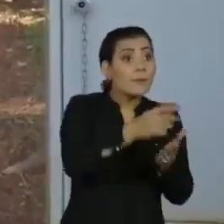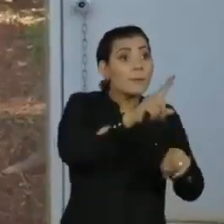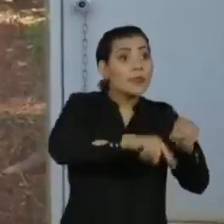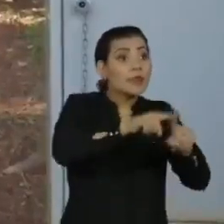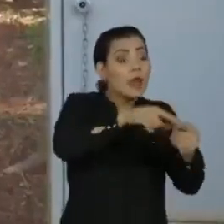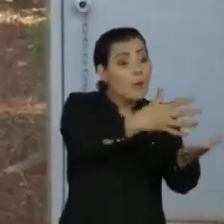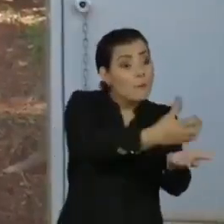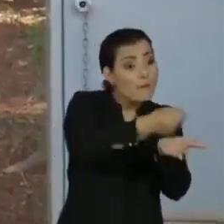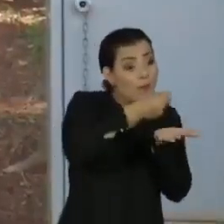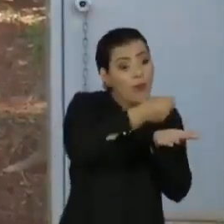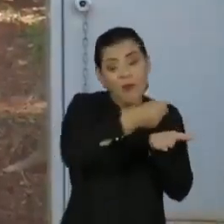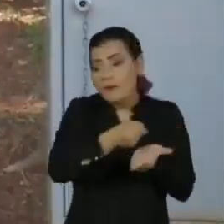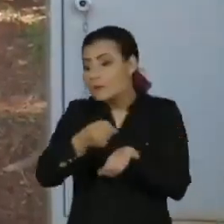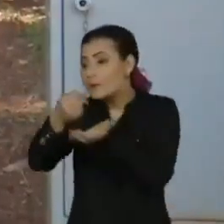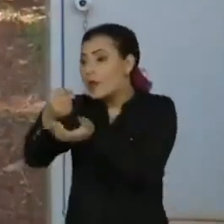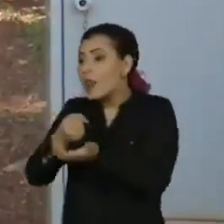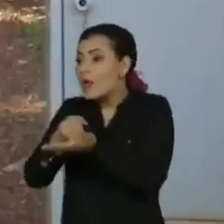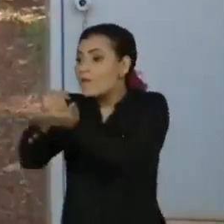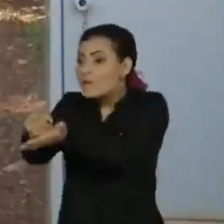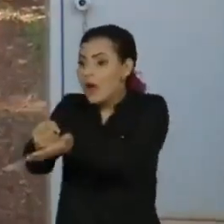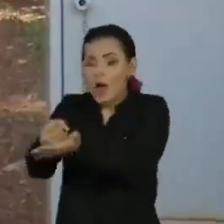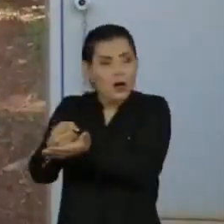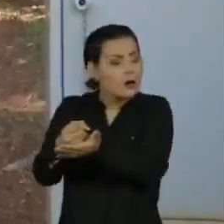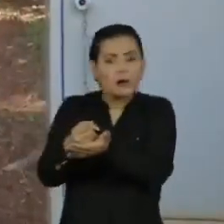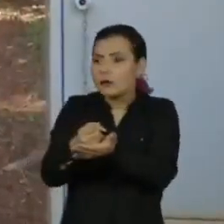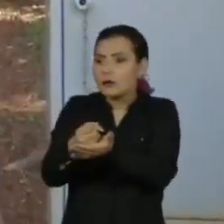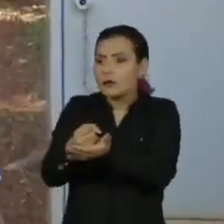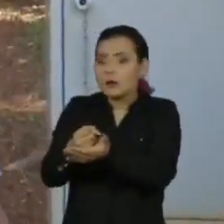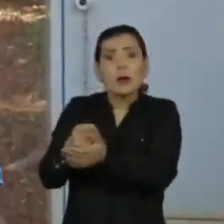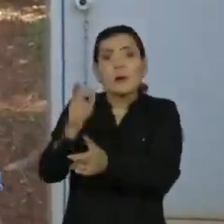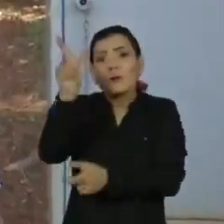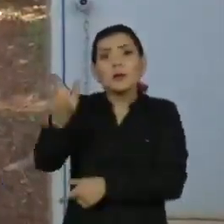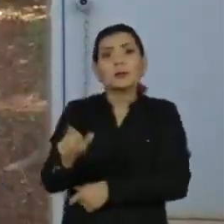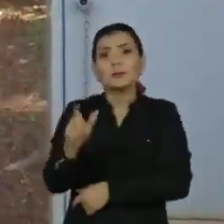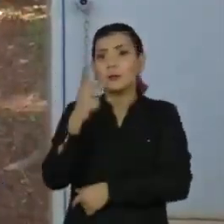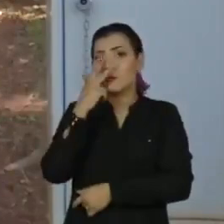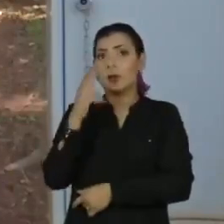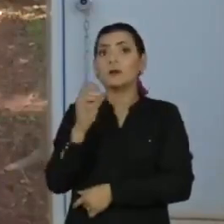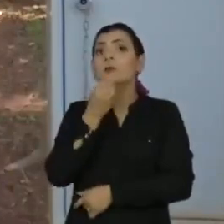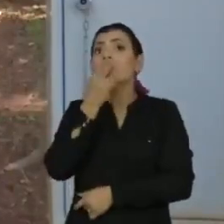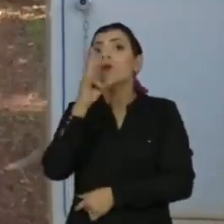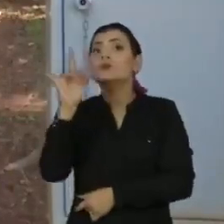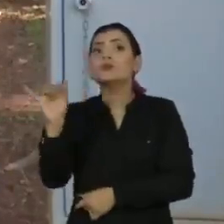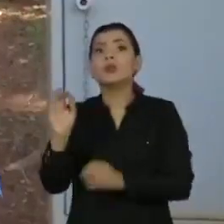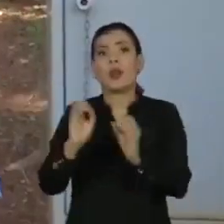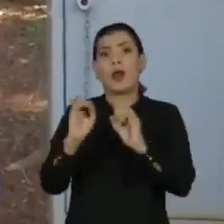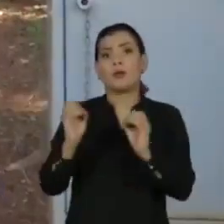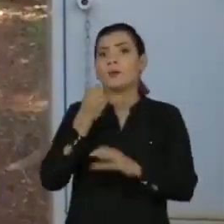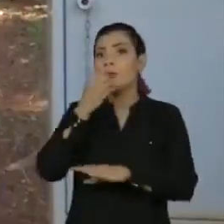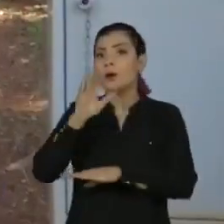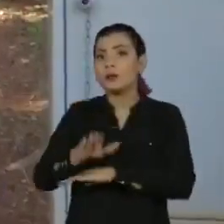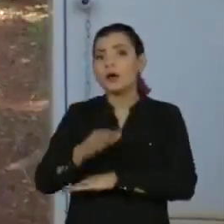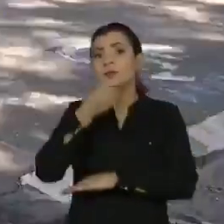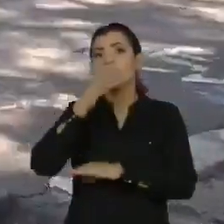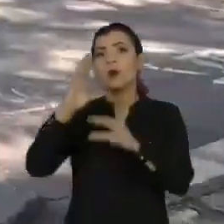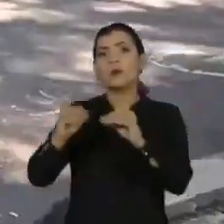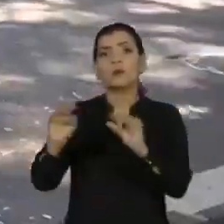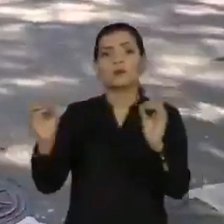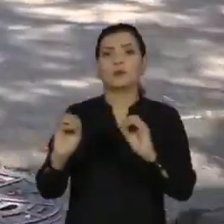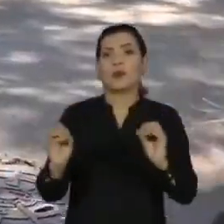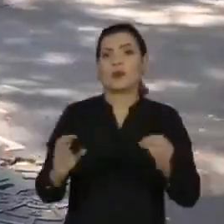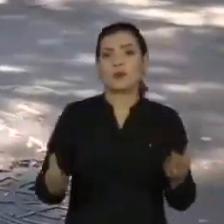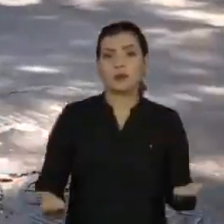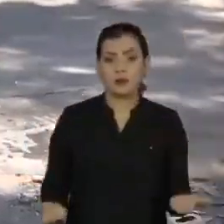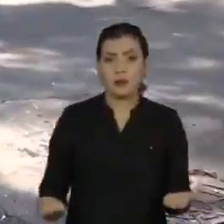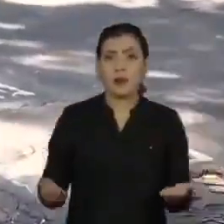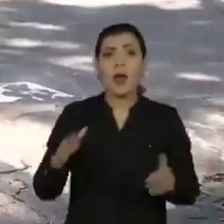um pedido, ou mesmo para entregar um pedido para alguém, e a pessoa não te dá um bom dia, um boa tarde, uma boa noite. Às